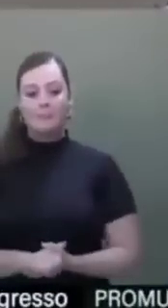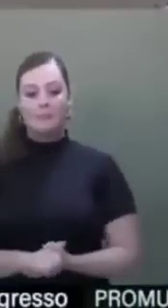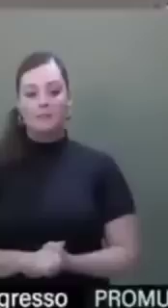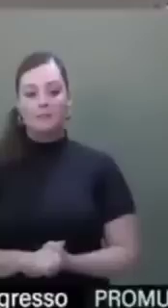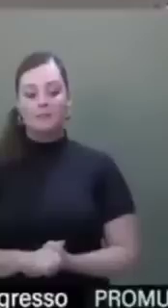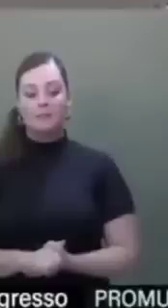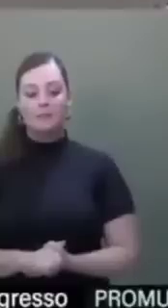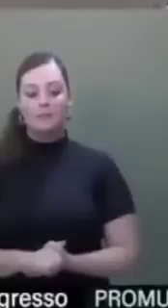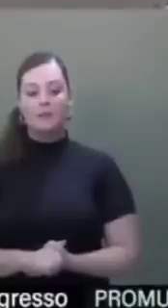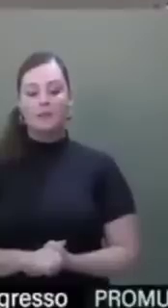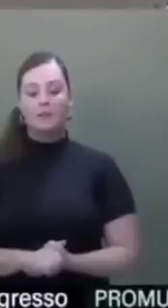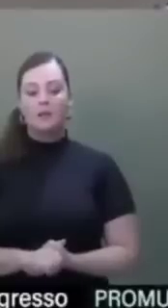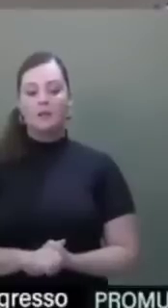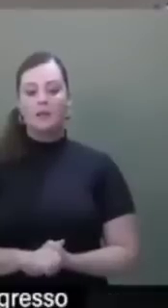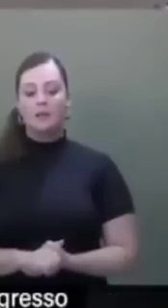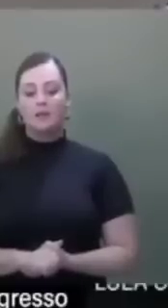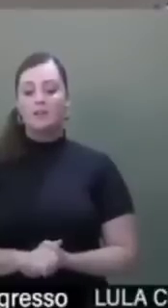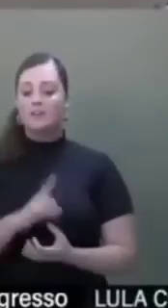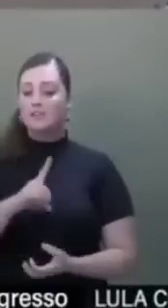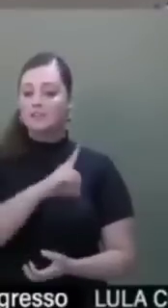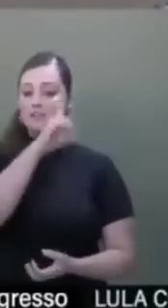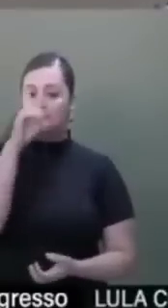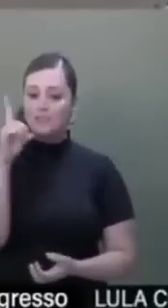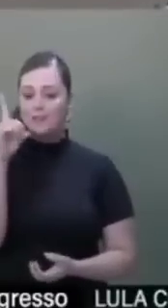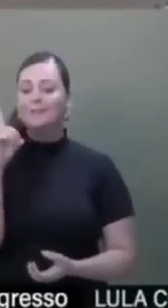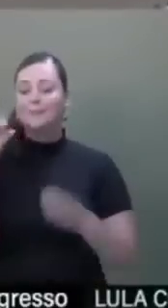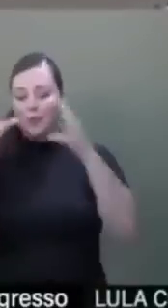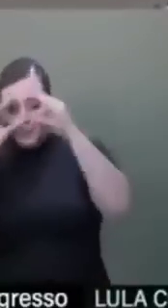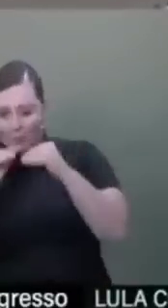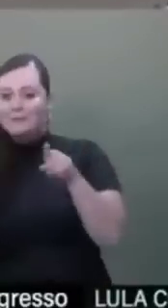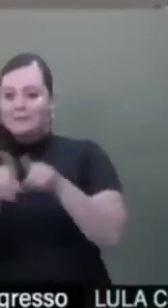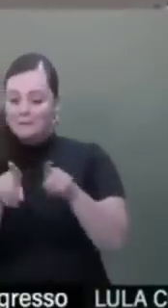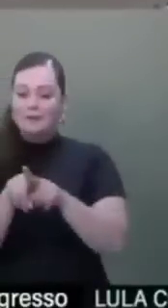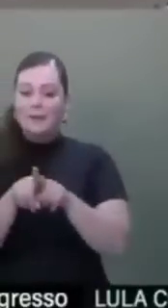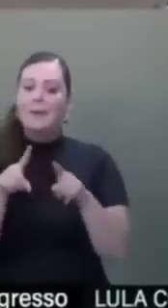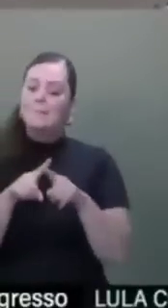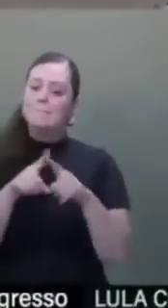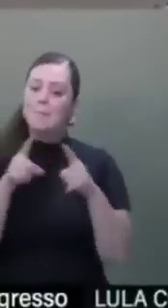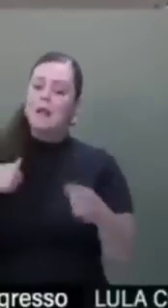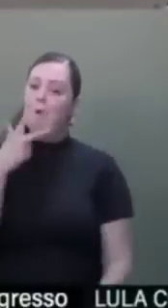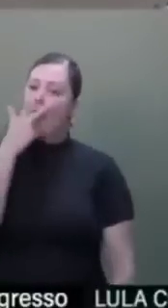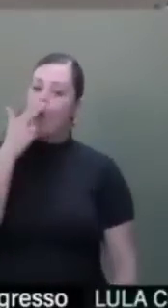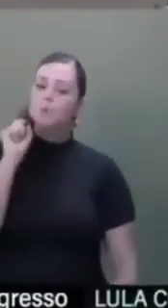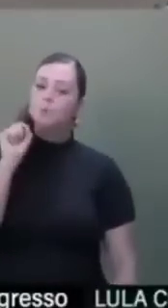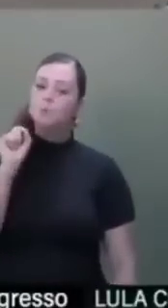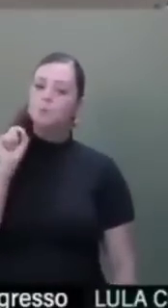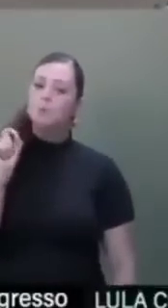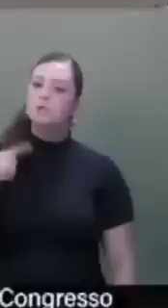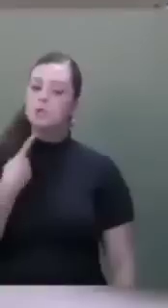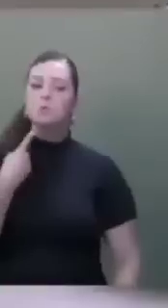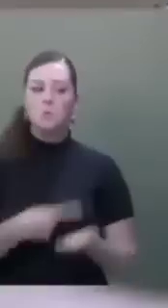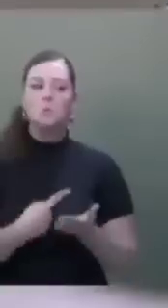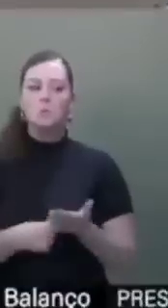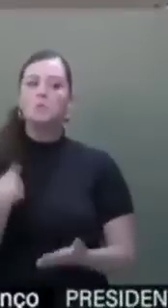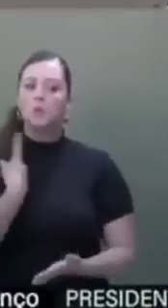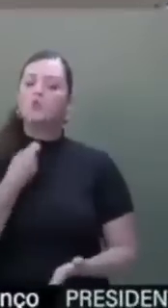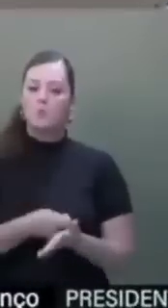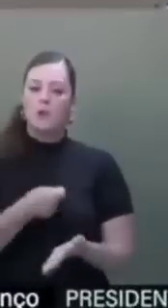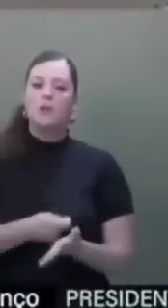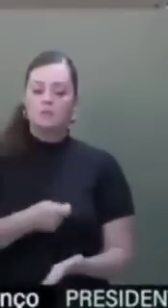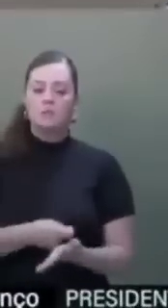os dias e, na maioria das vezes, as noites, mas acho que chegamos, cumprimos com o nosso dever